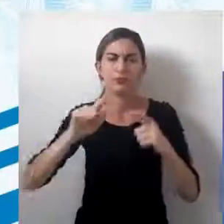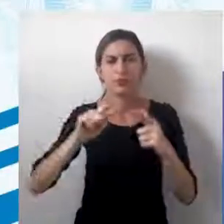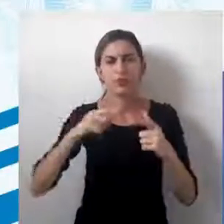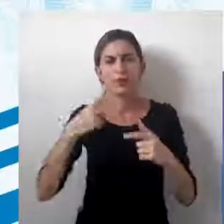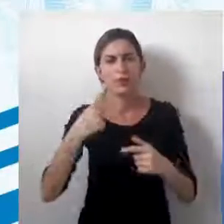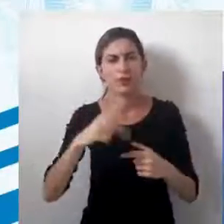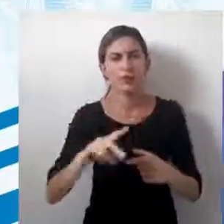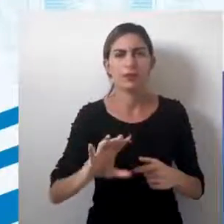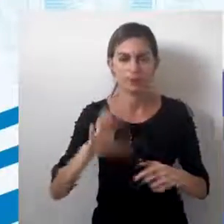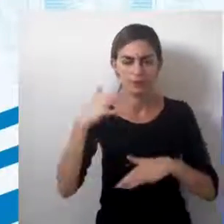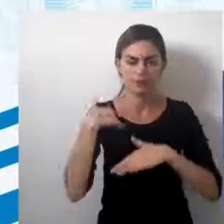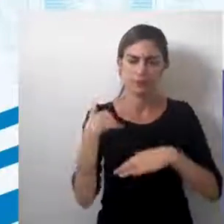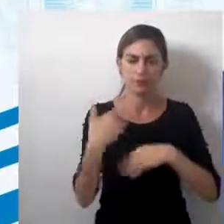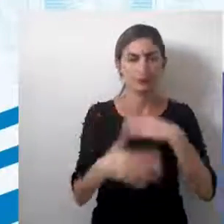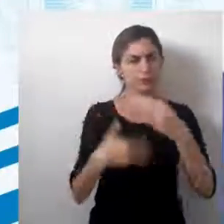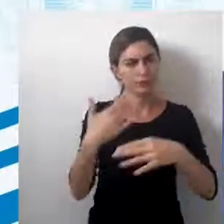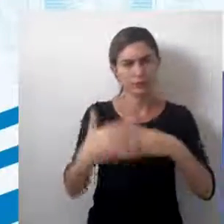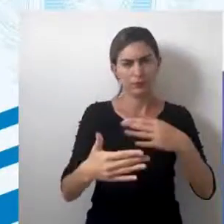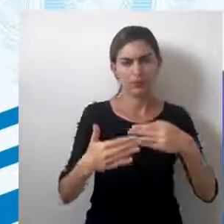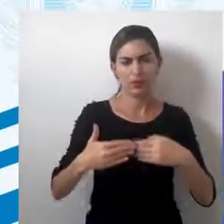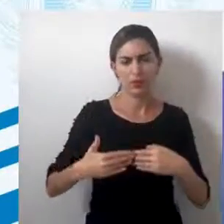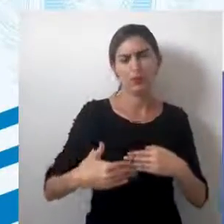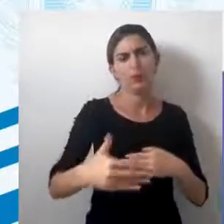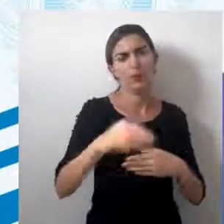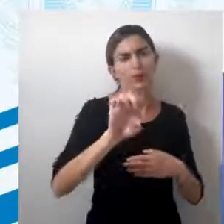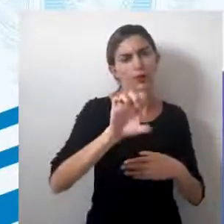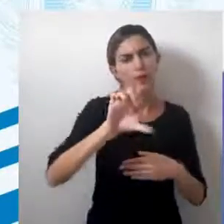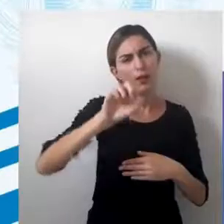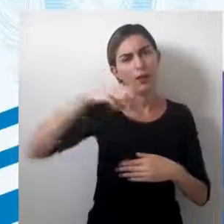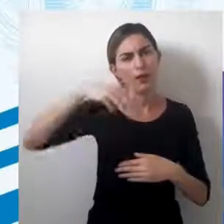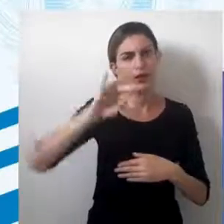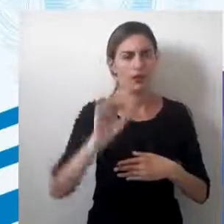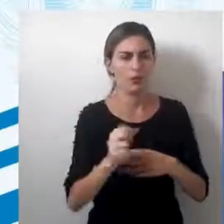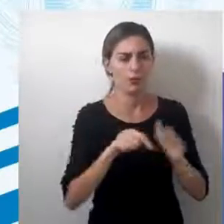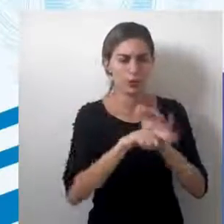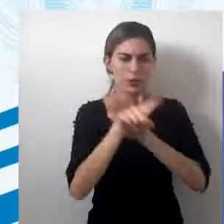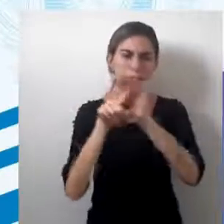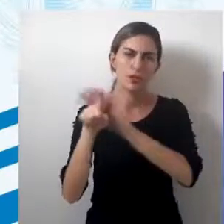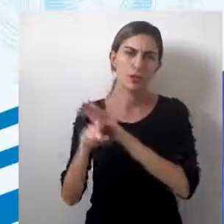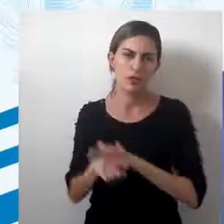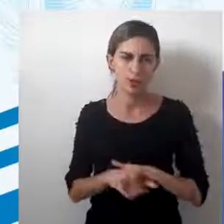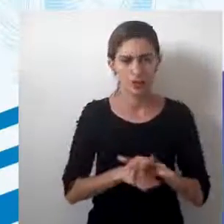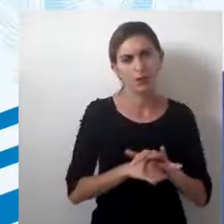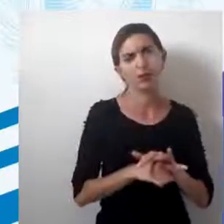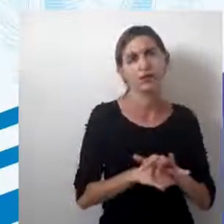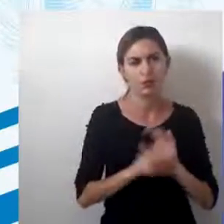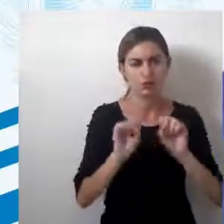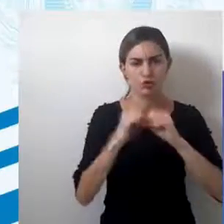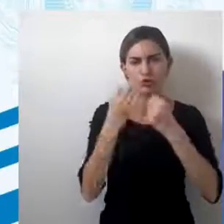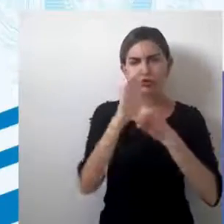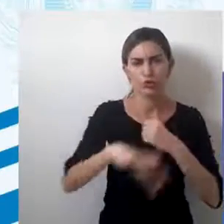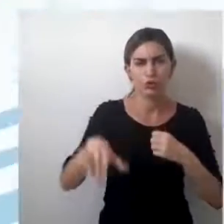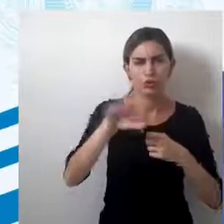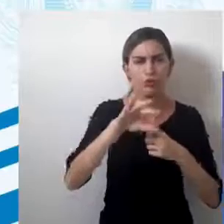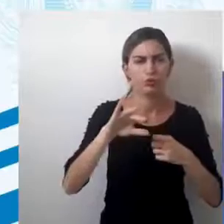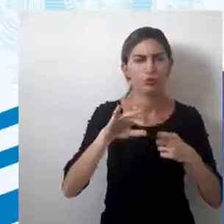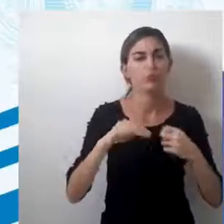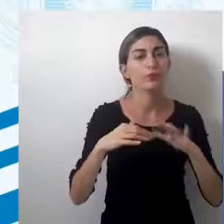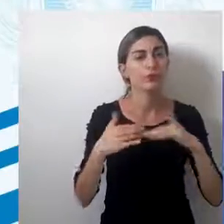ela se dá, ela se desenvolve a partir de elementos de análise socioespacial.